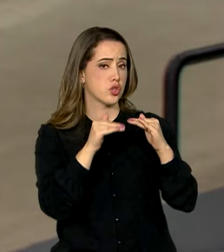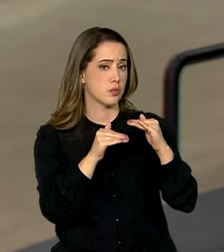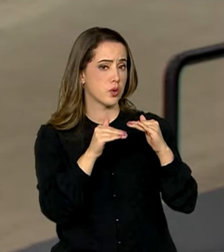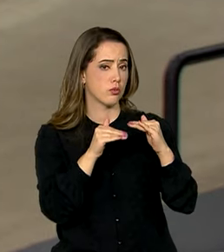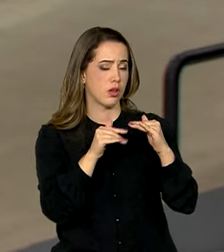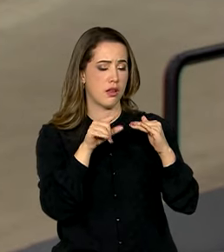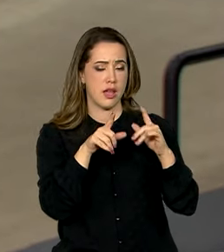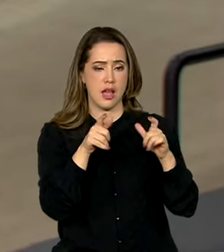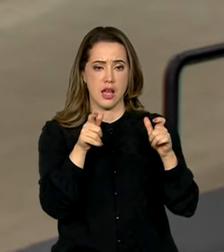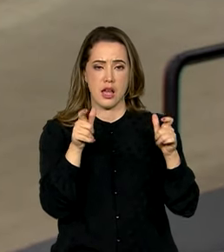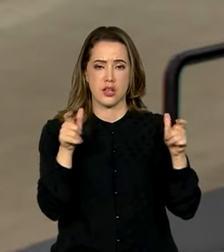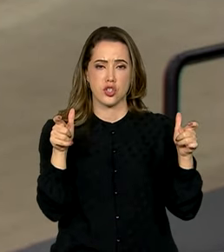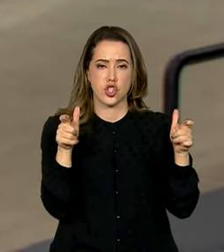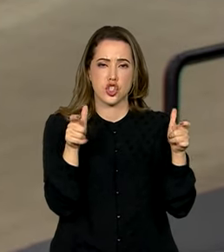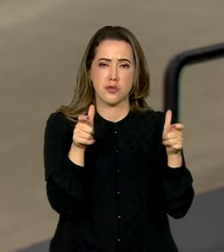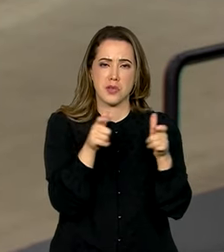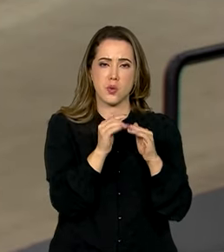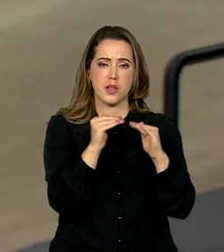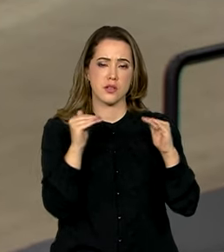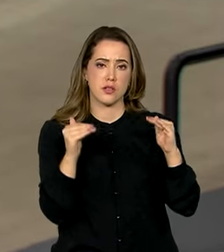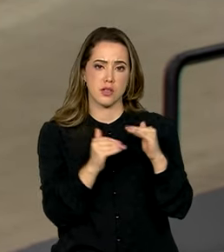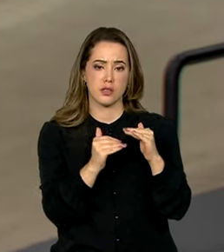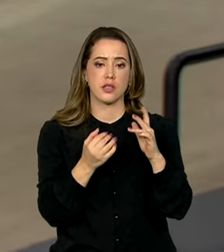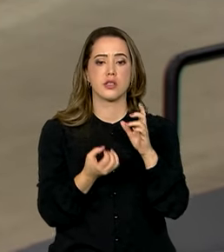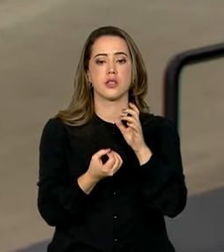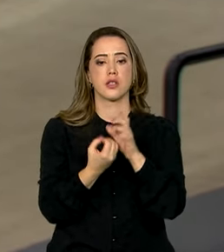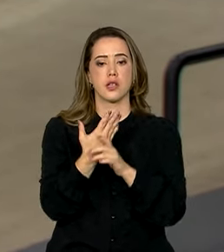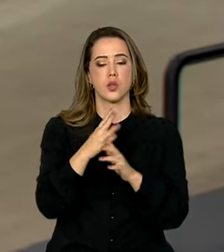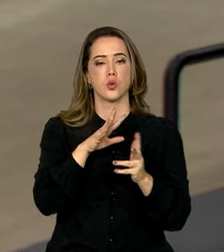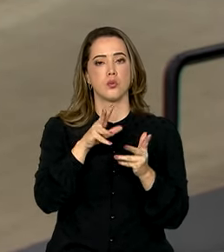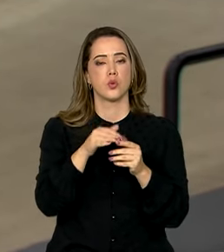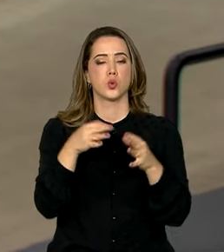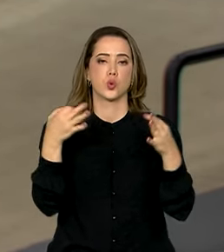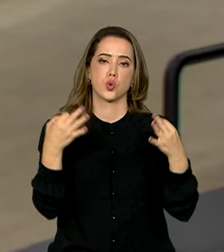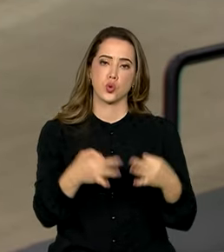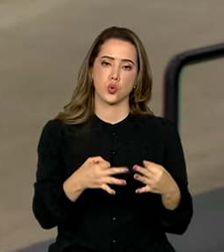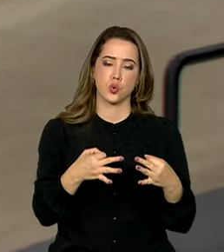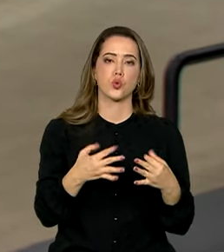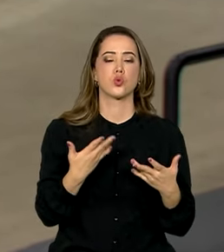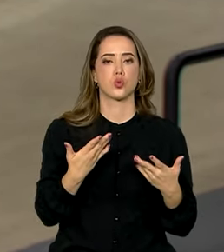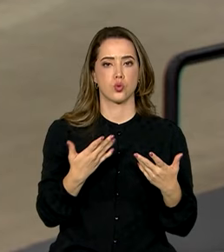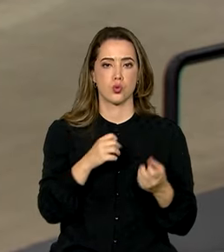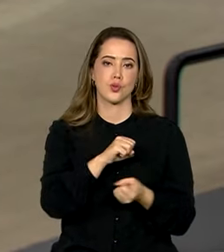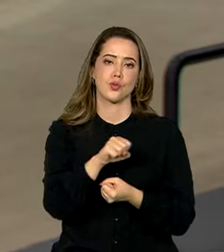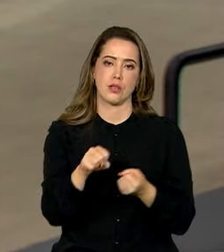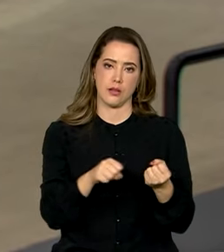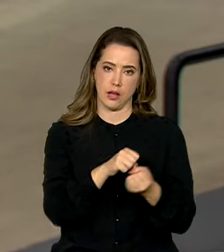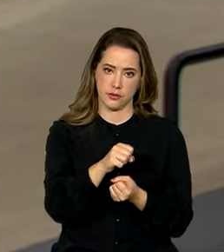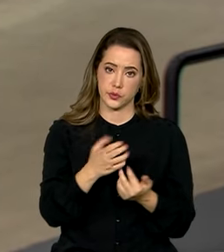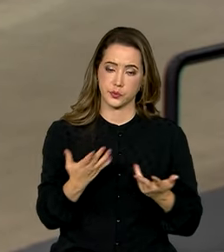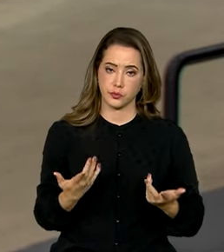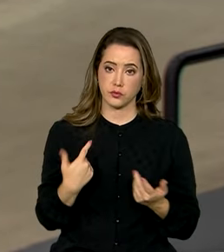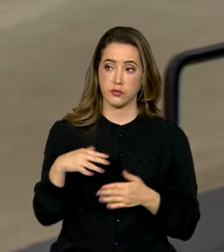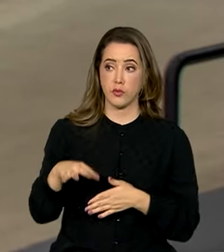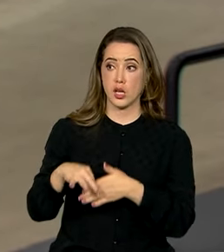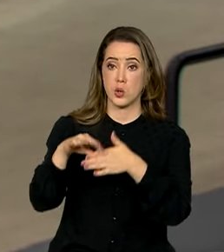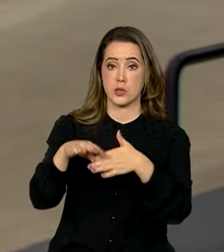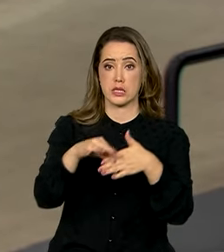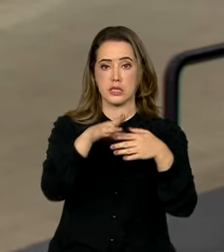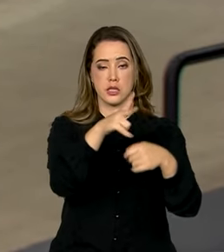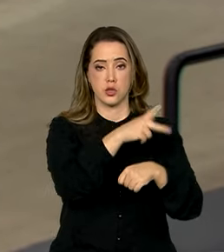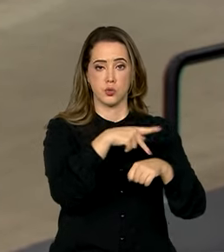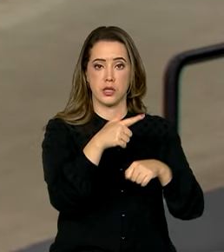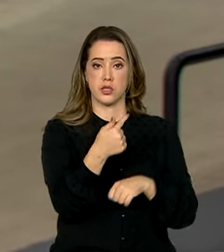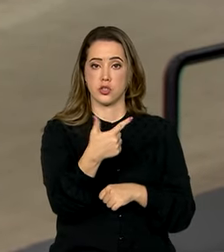o lema Construindo um mundo justo e um planeta sustentável. Aos líderes do G20, Lula disse que serão criadas